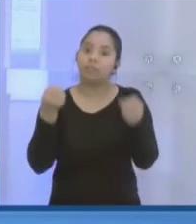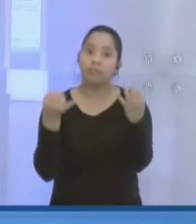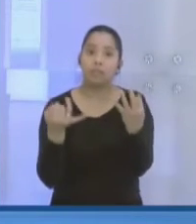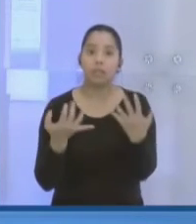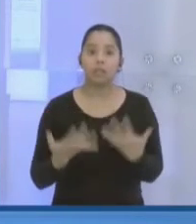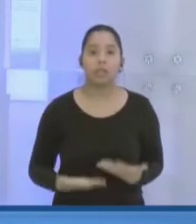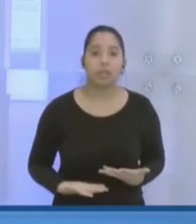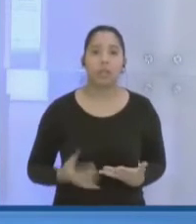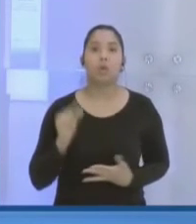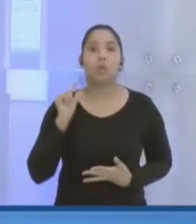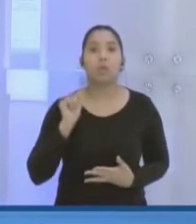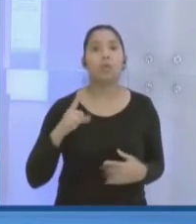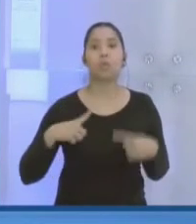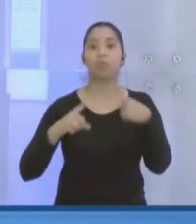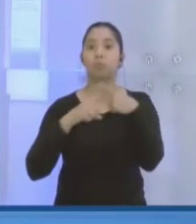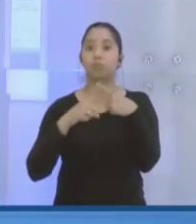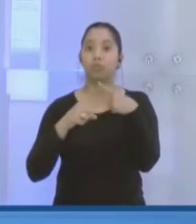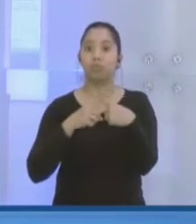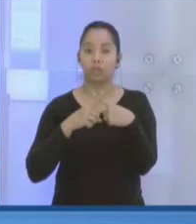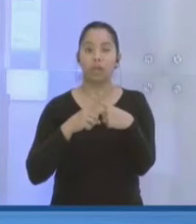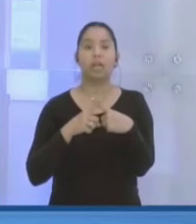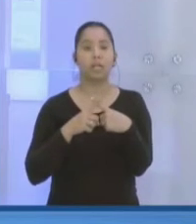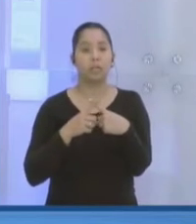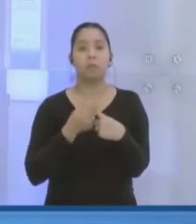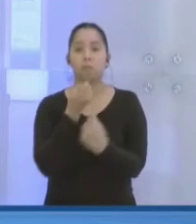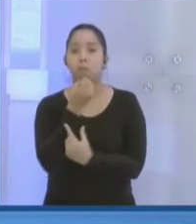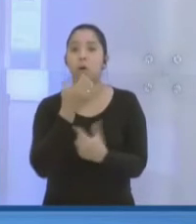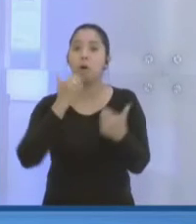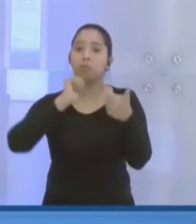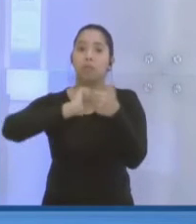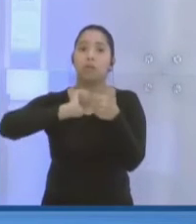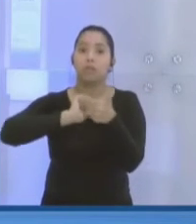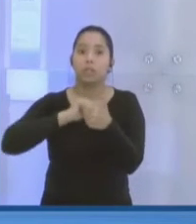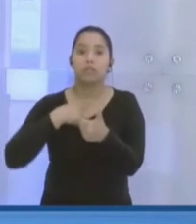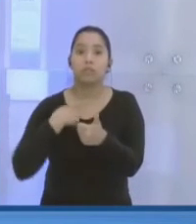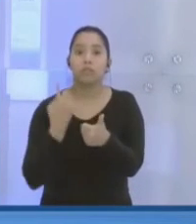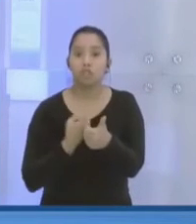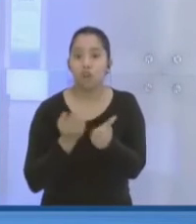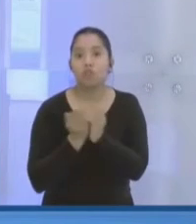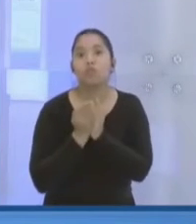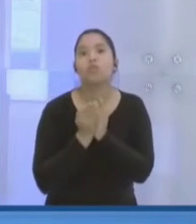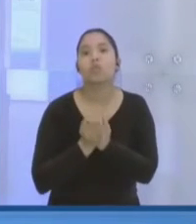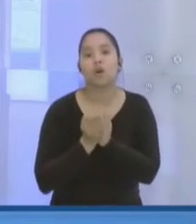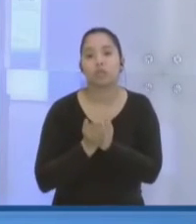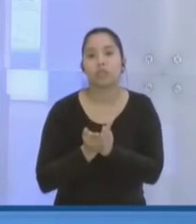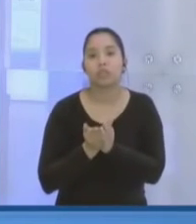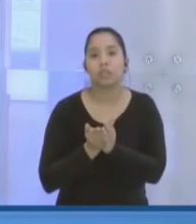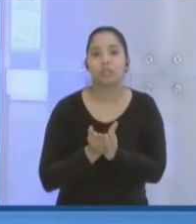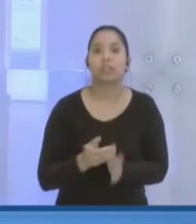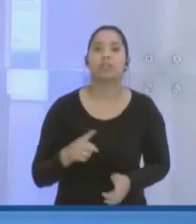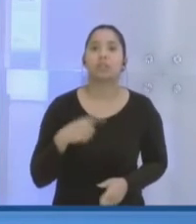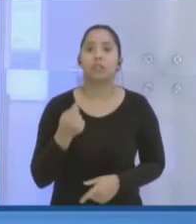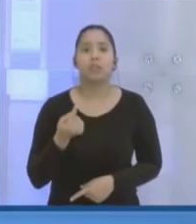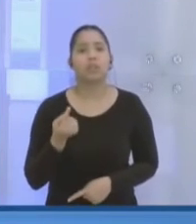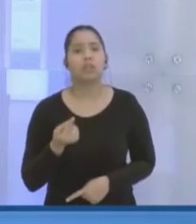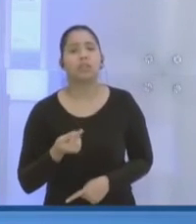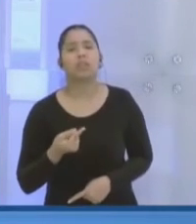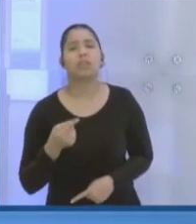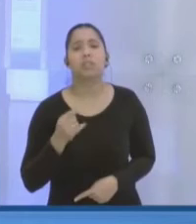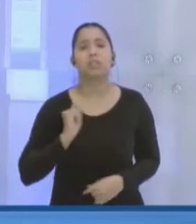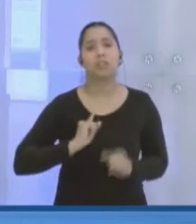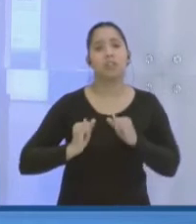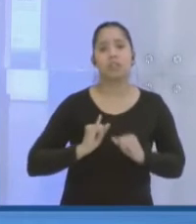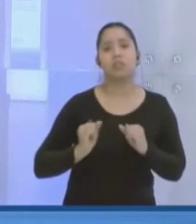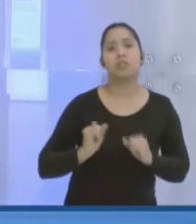um pouco o porquê da eficiência dos nossos portos. Investimentos maciços estão sendo